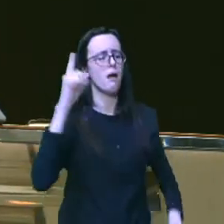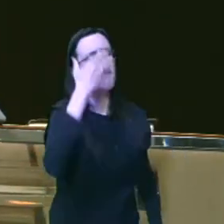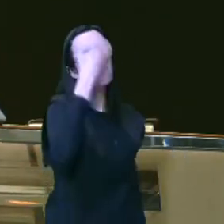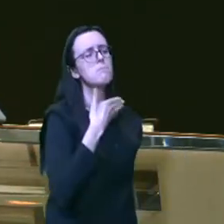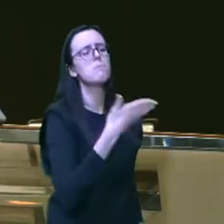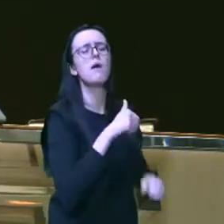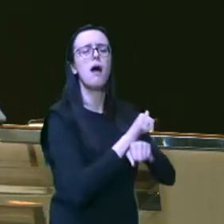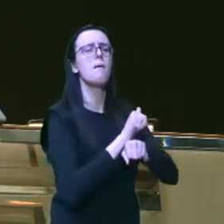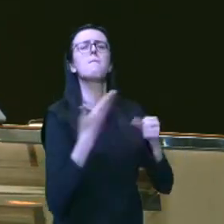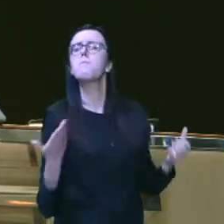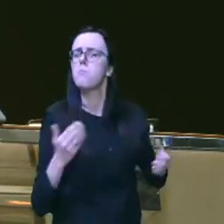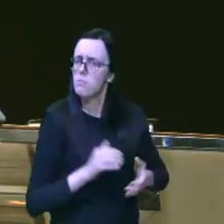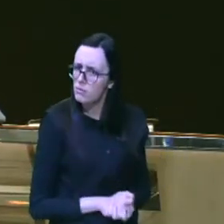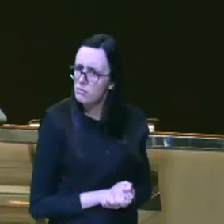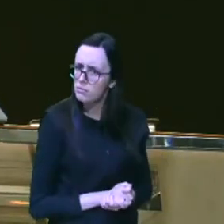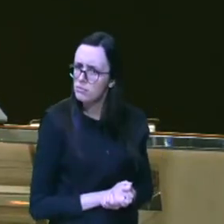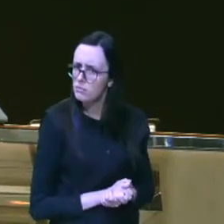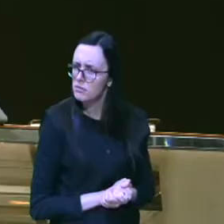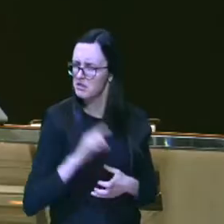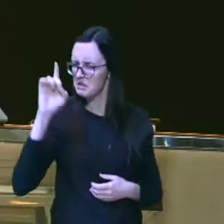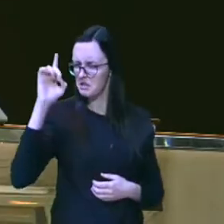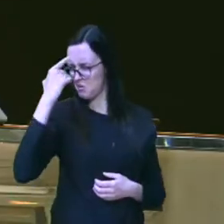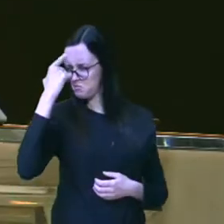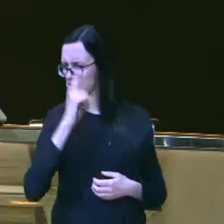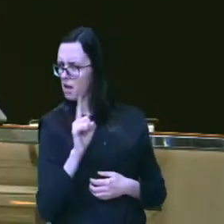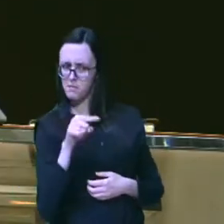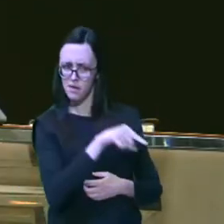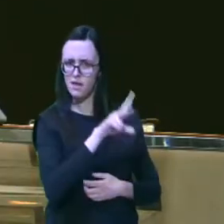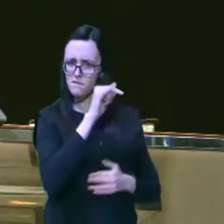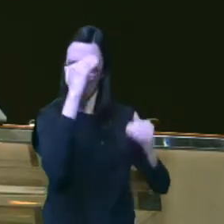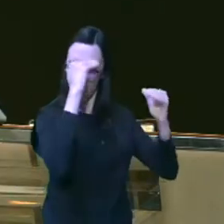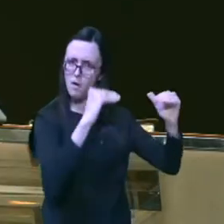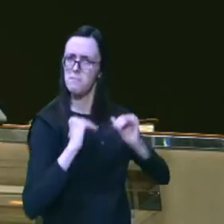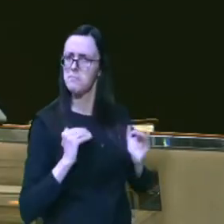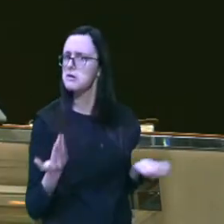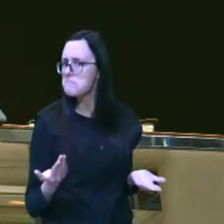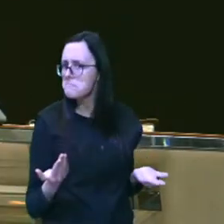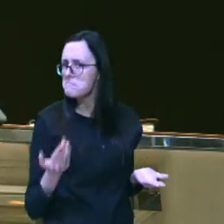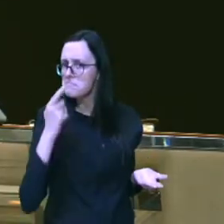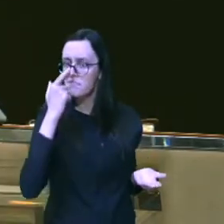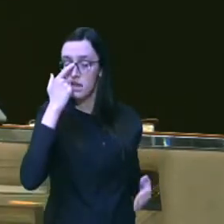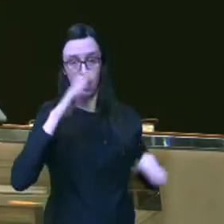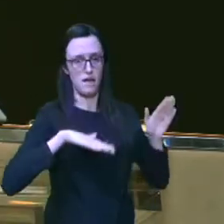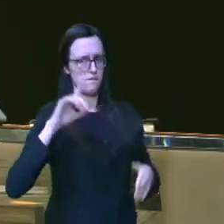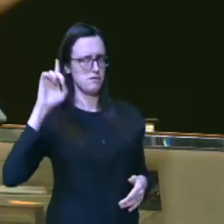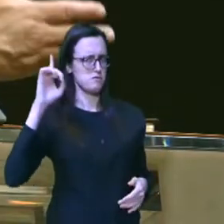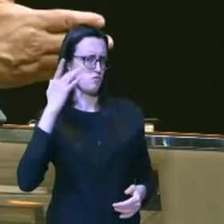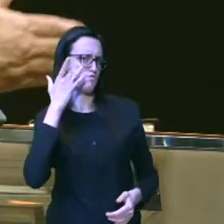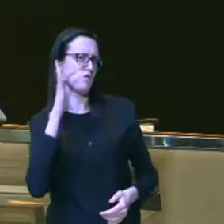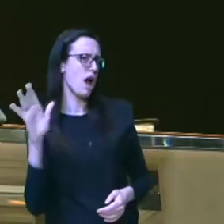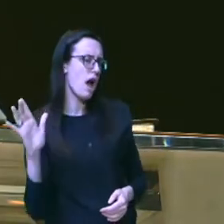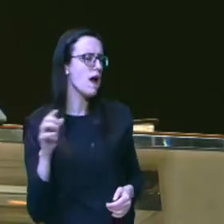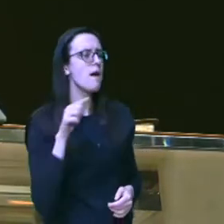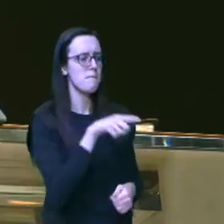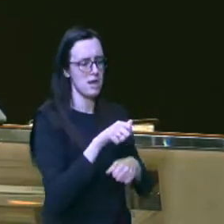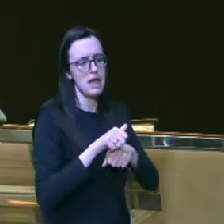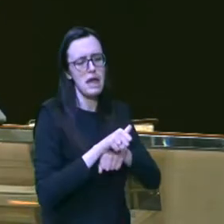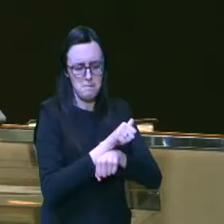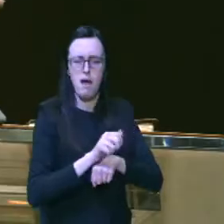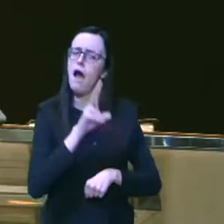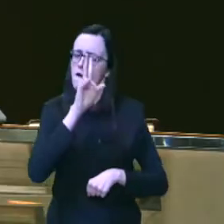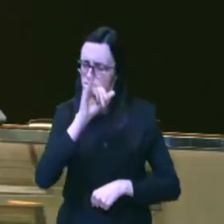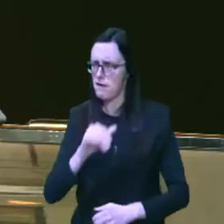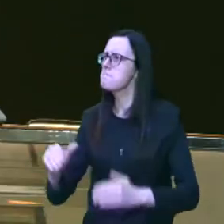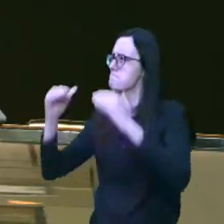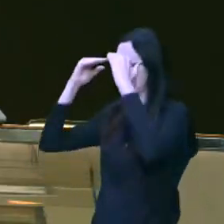Abraão será que ele não sabia que Abraão iria obedecer será que ele não sabia que Abraão iria sim seguir